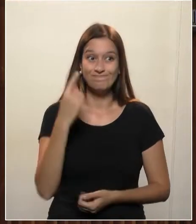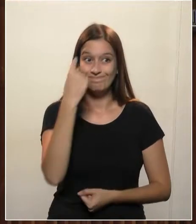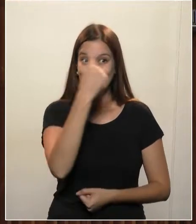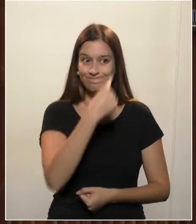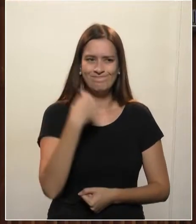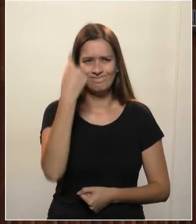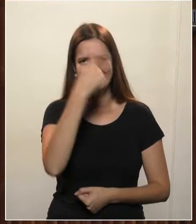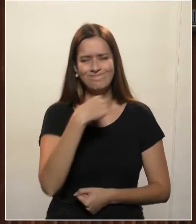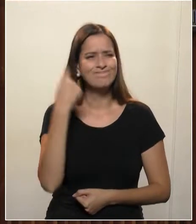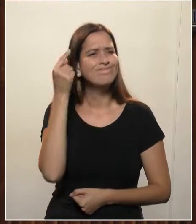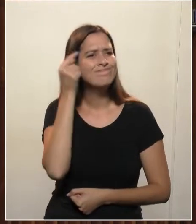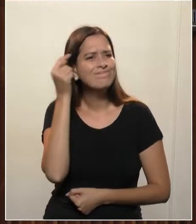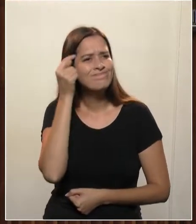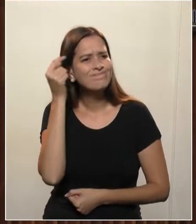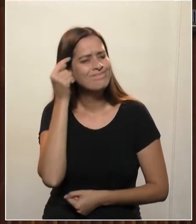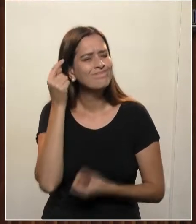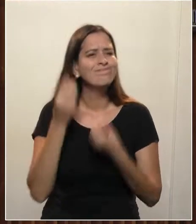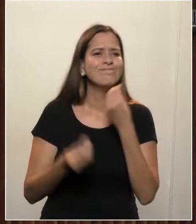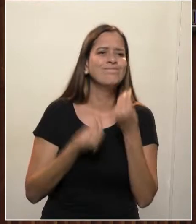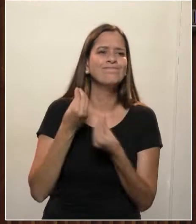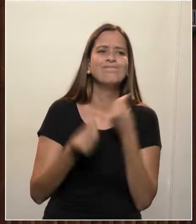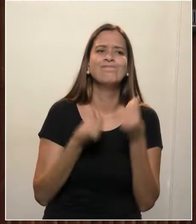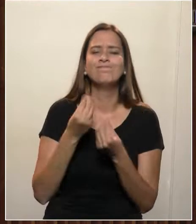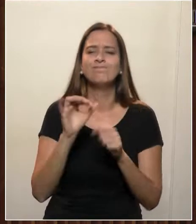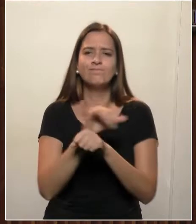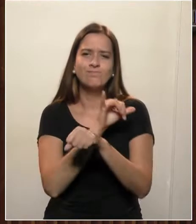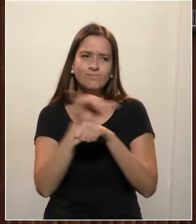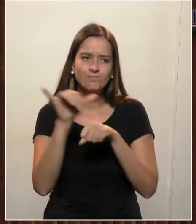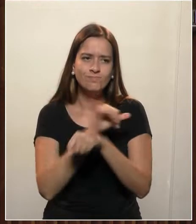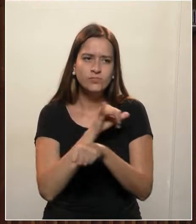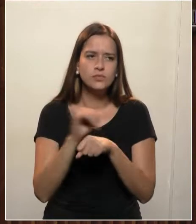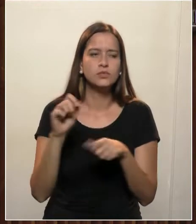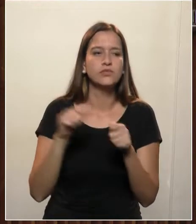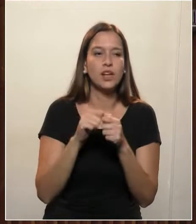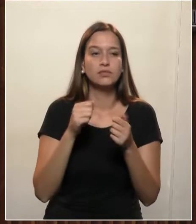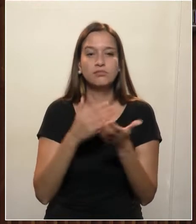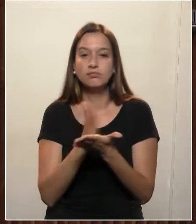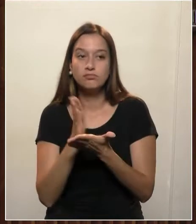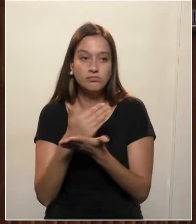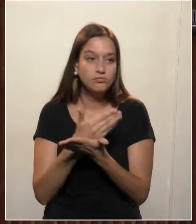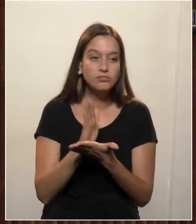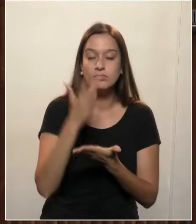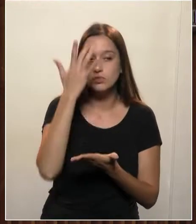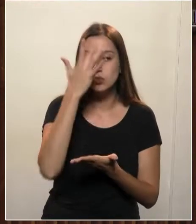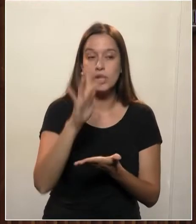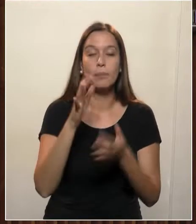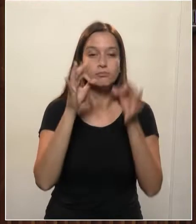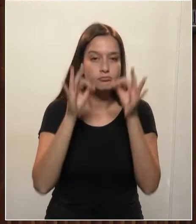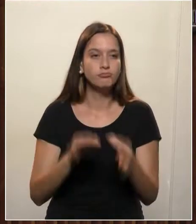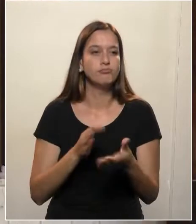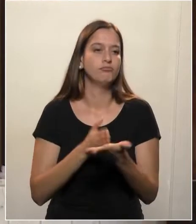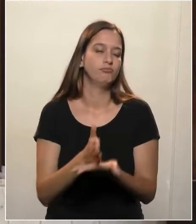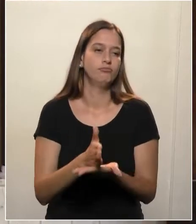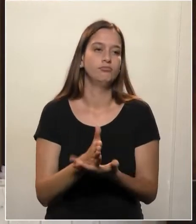estamos realmente numa grande encruzilhada. Eu me lembro